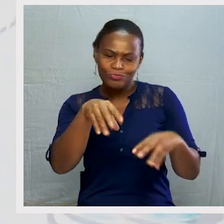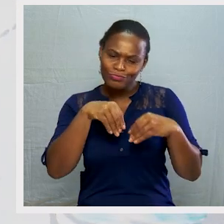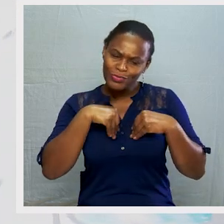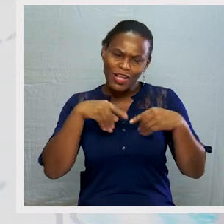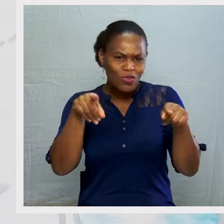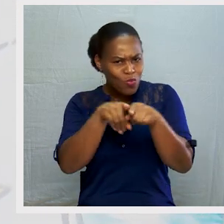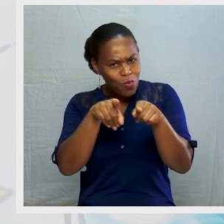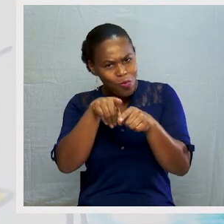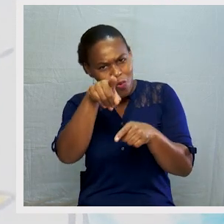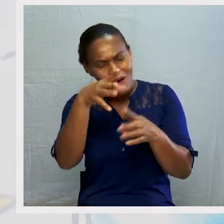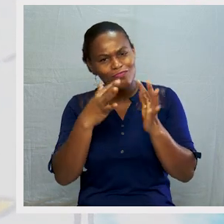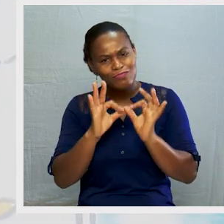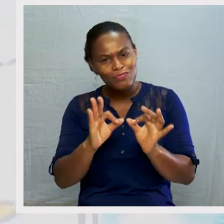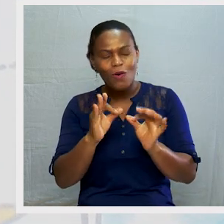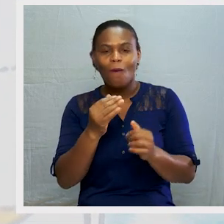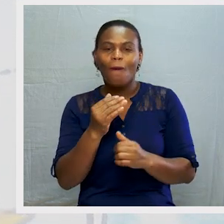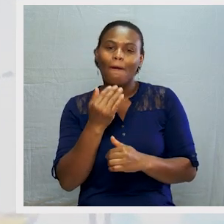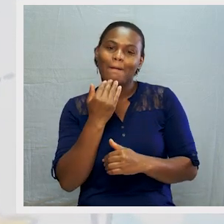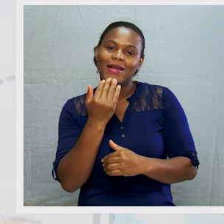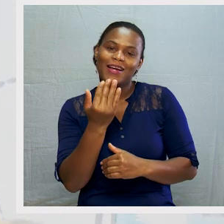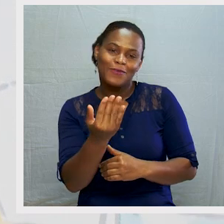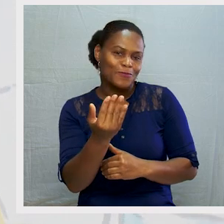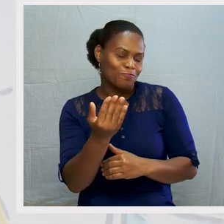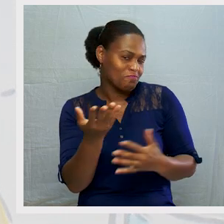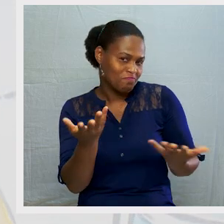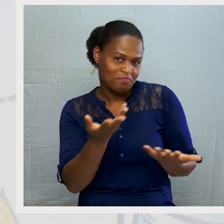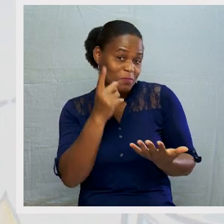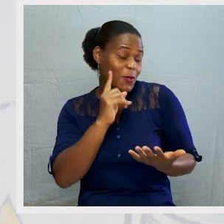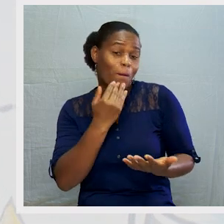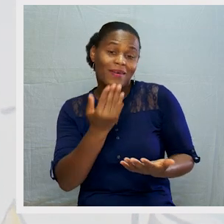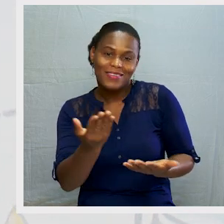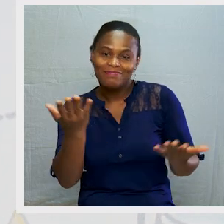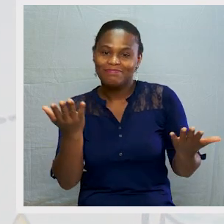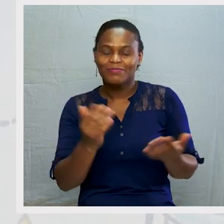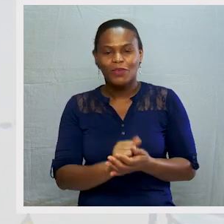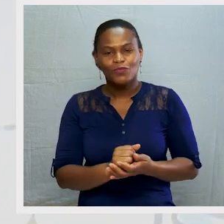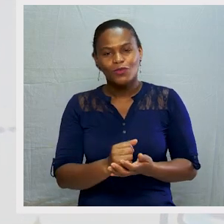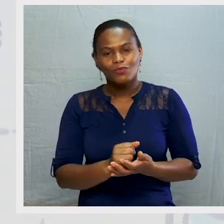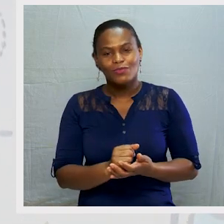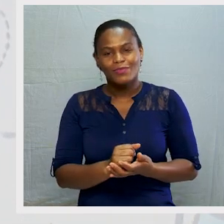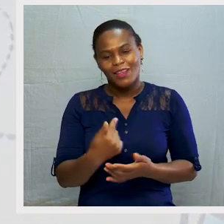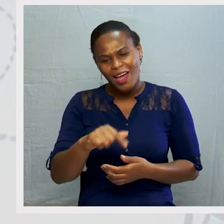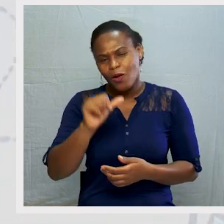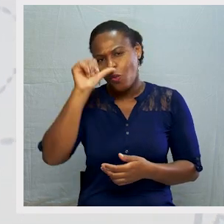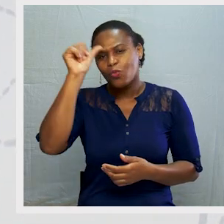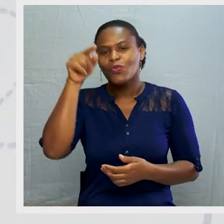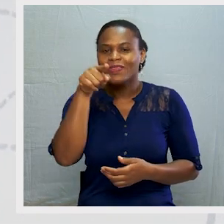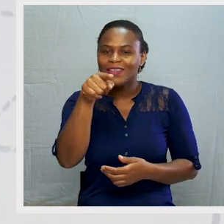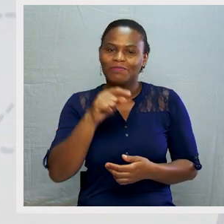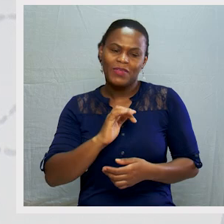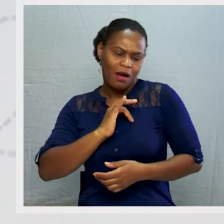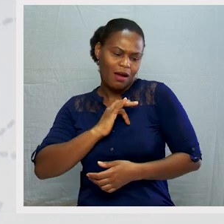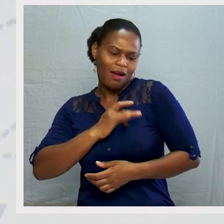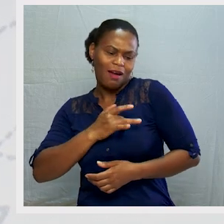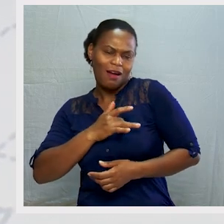jeito que tu és. Obrigado. Eu, obrigada. Eu tenho muito orgulho de ti. Eu amo